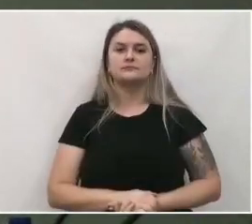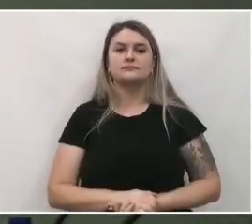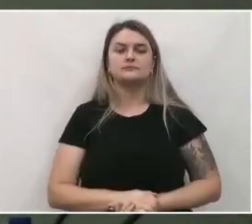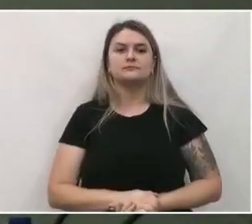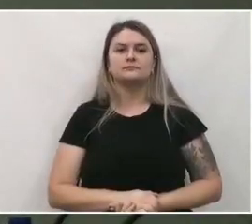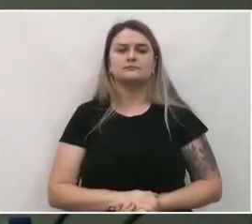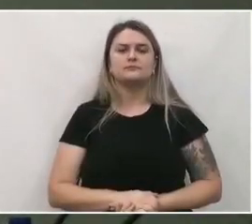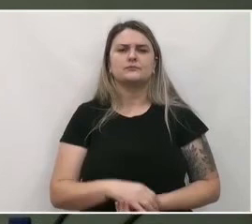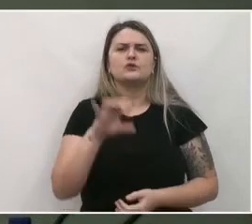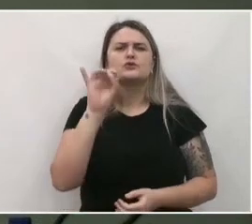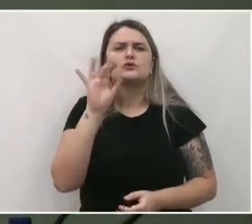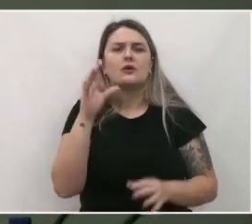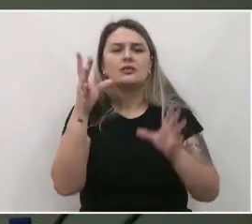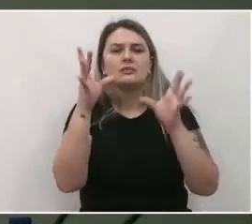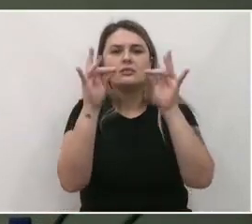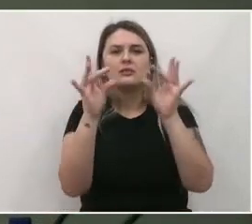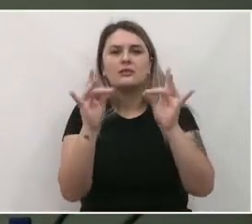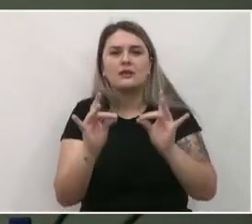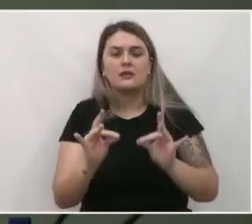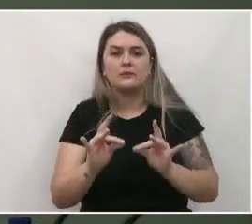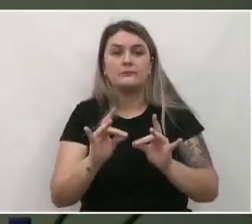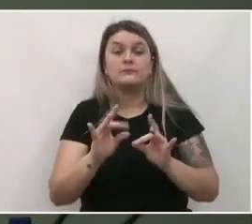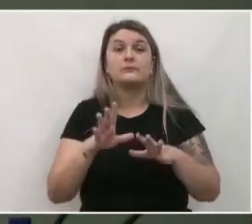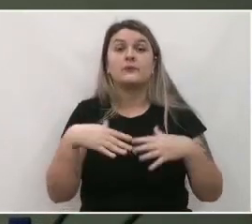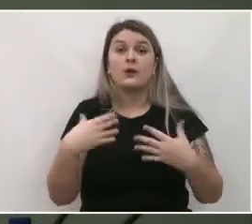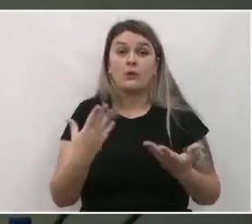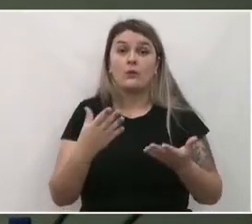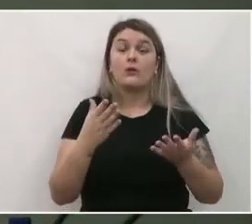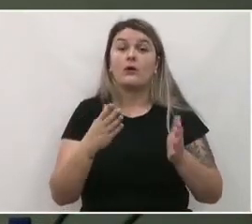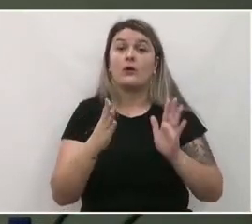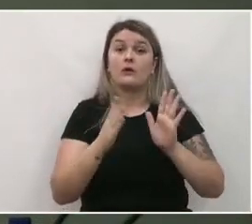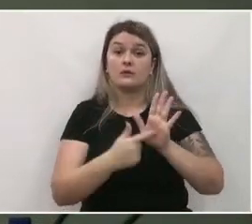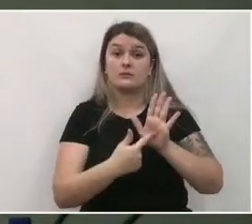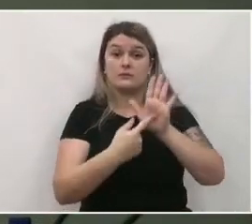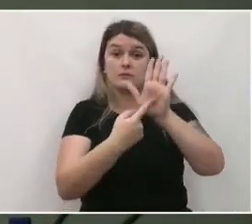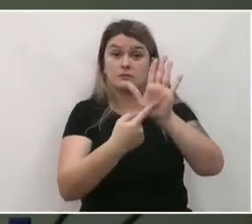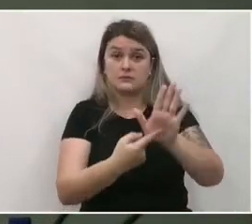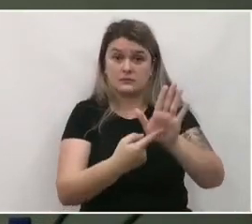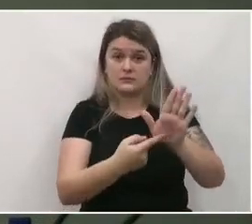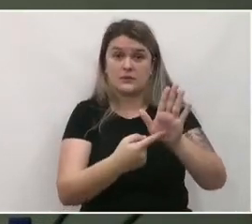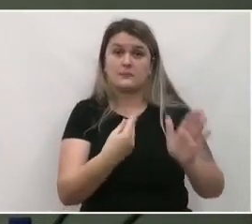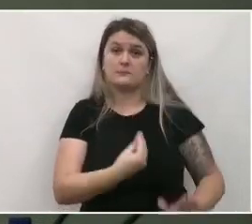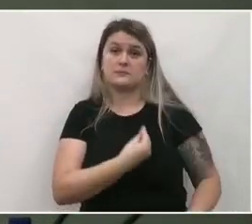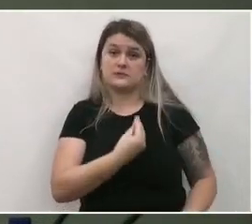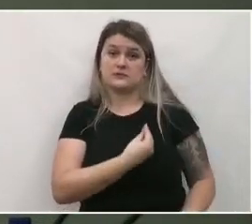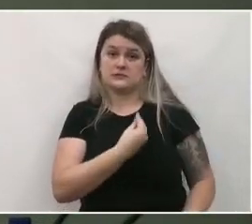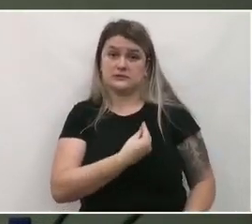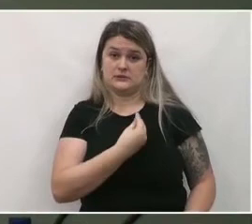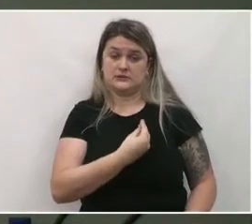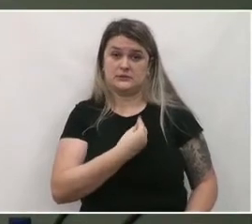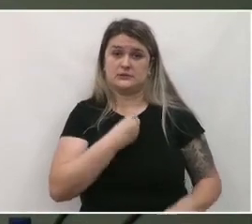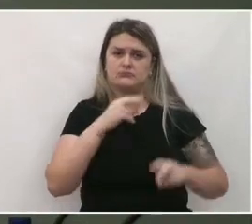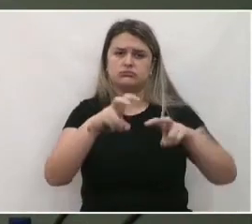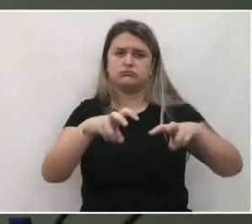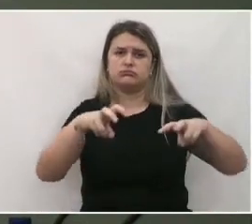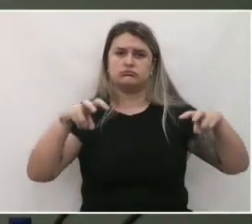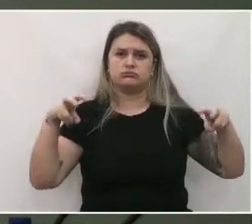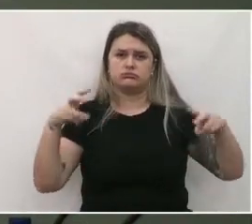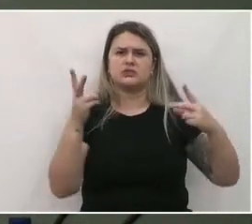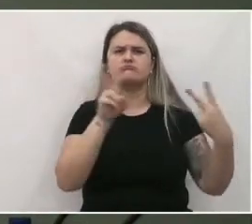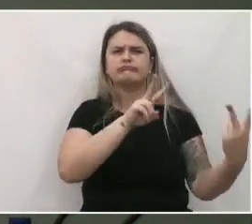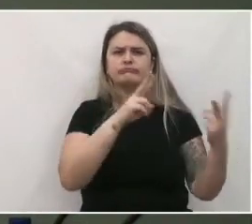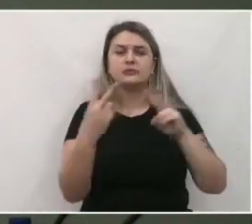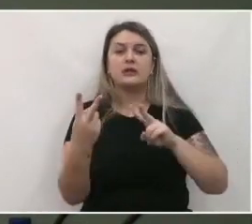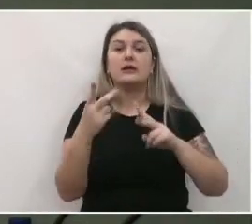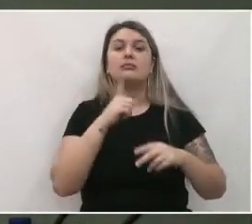Só um detalhe. Nós estamos, então, fazendo a apresentação presencial dessa audiência, ela está híbrida. Então, existe